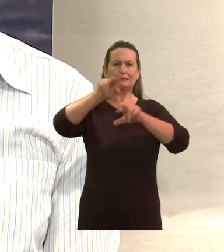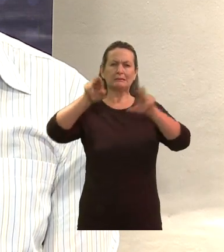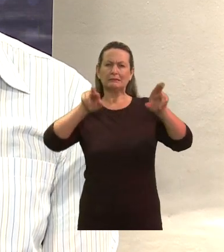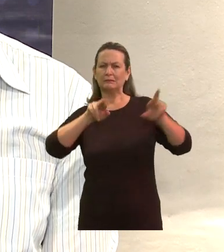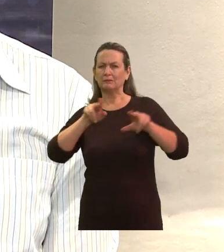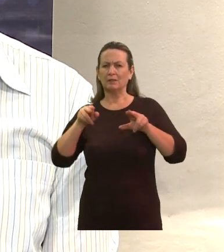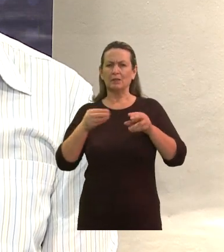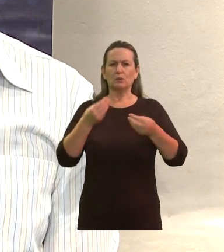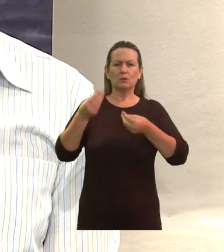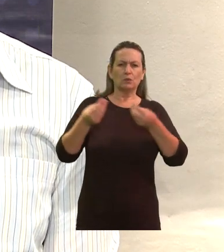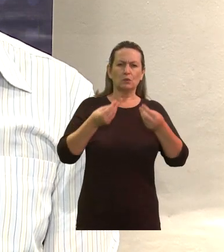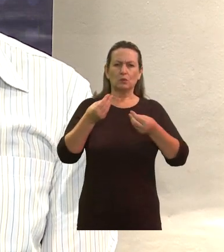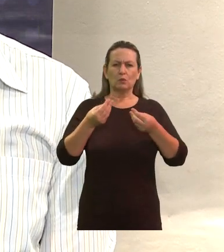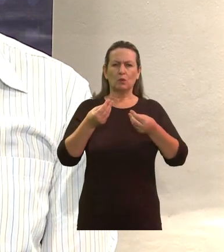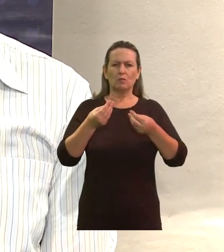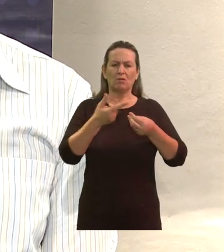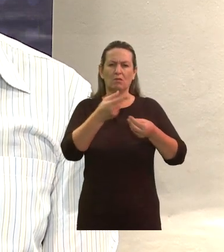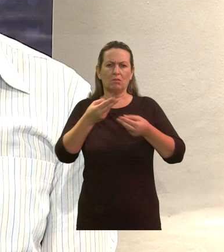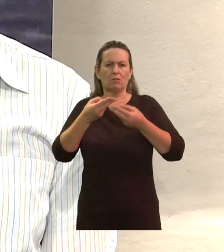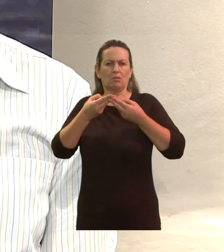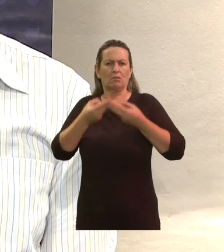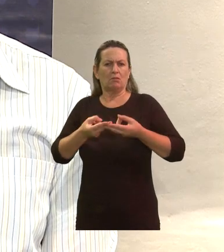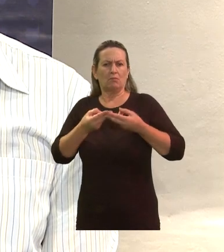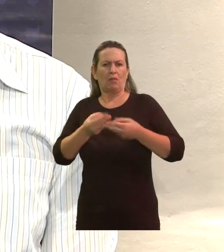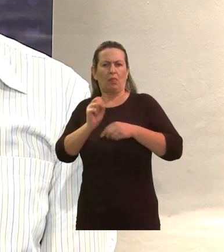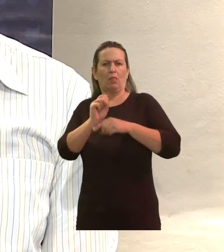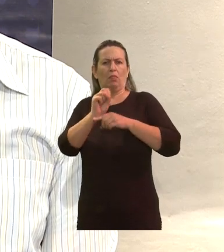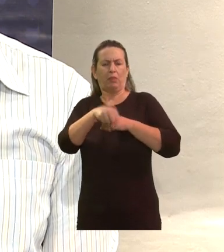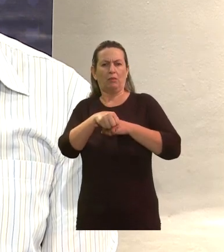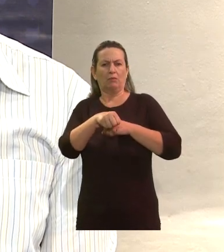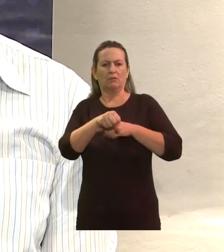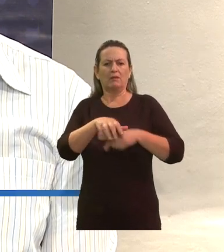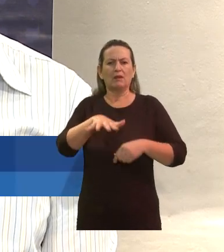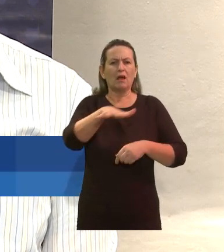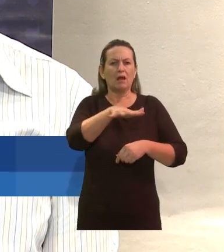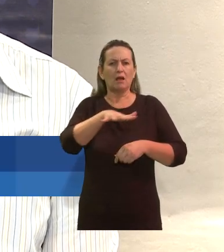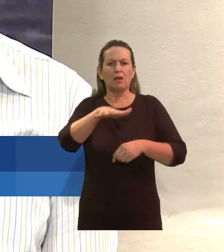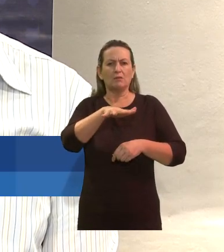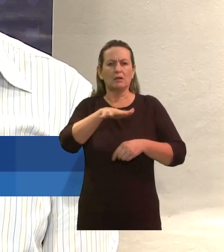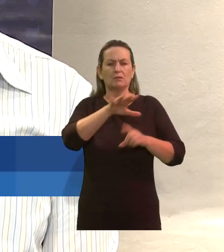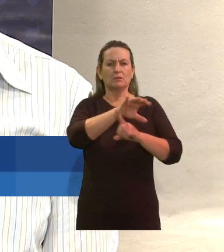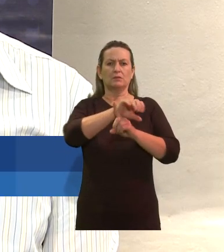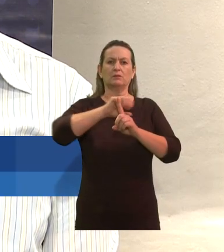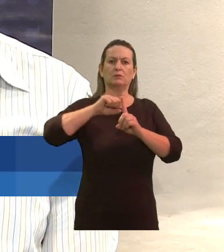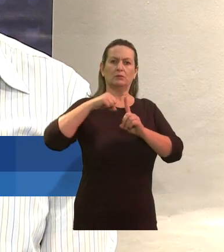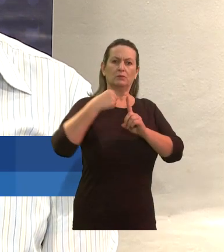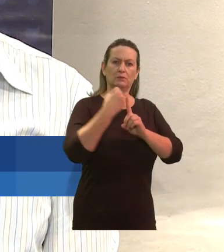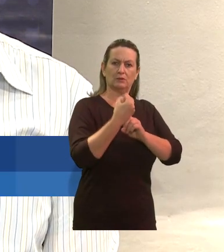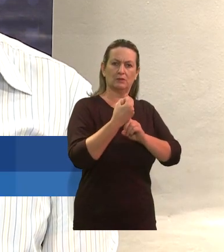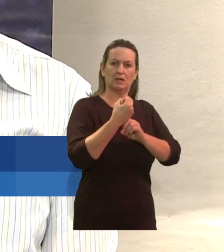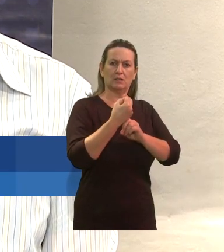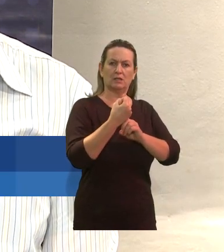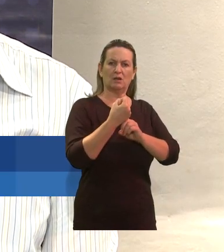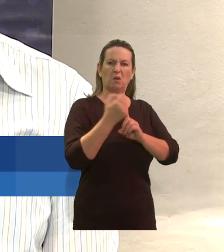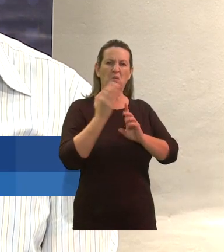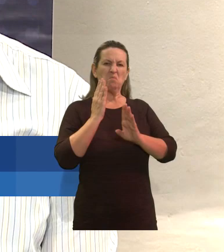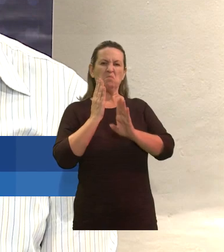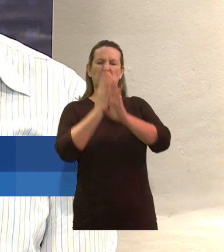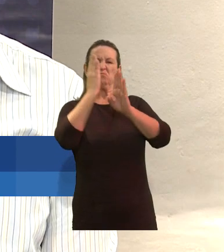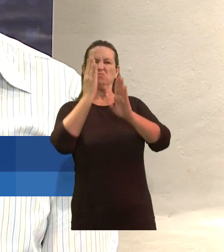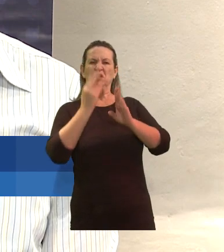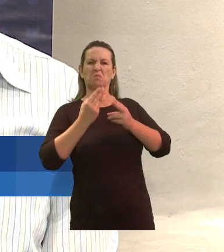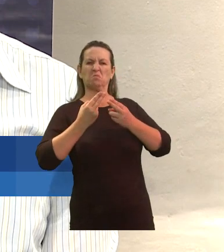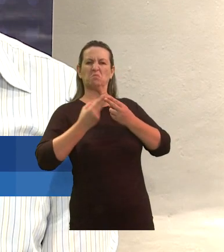diversas formas de intolerância que podem existir em vários âmbitos sociais. Essas intolerâncias